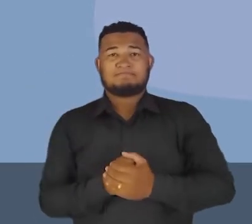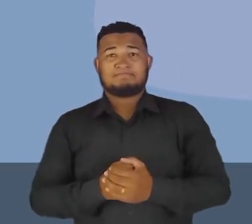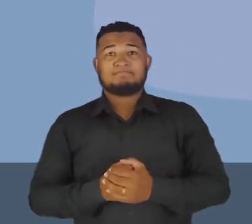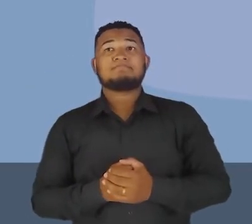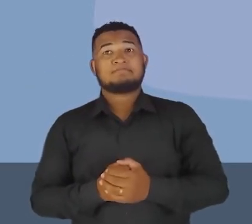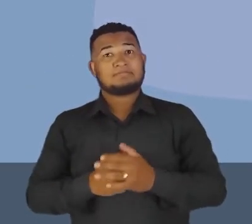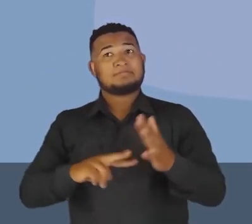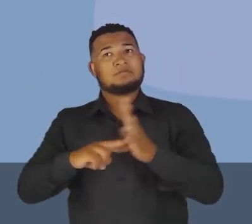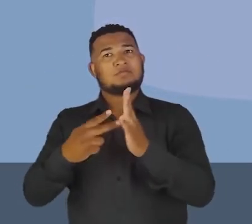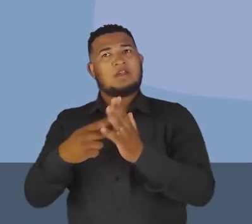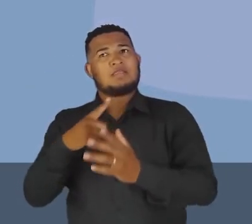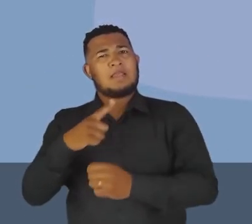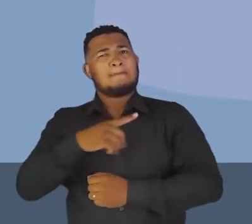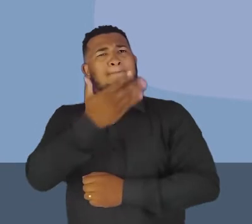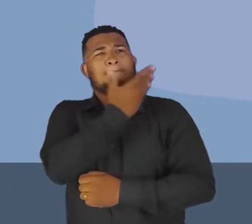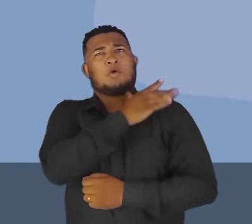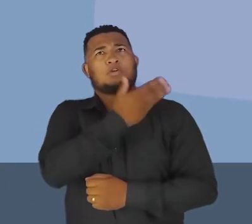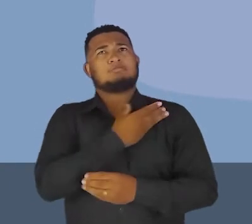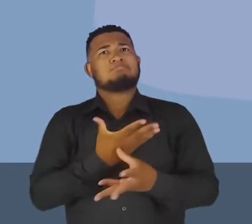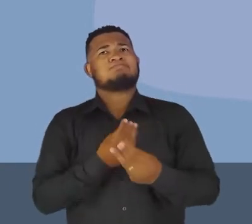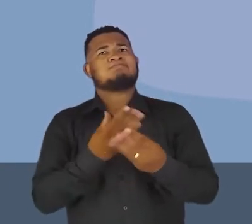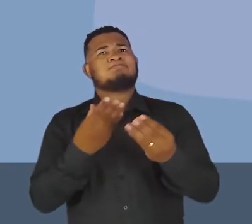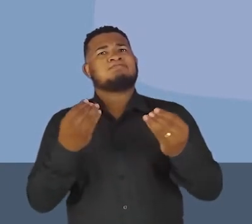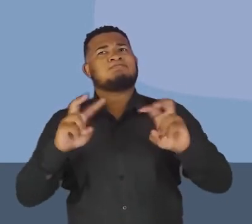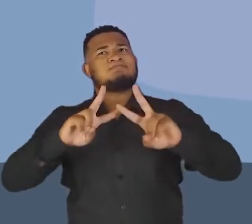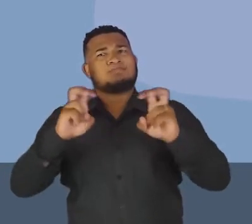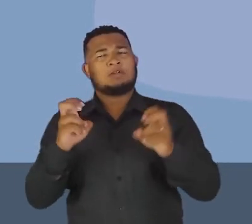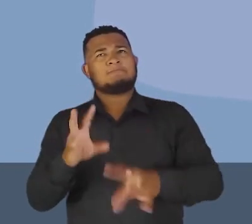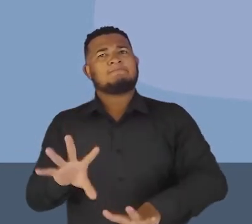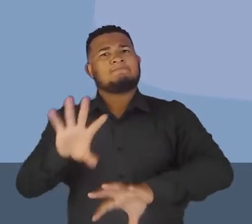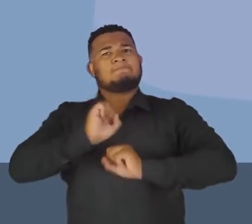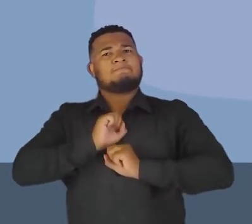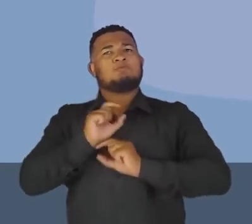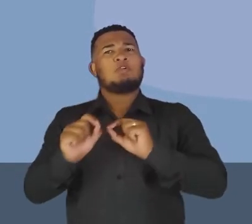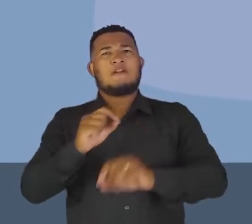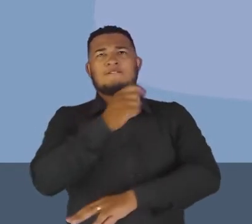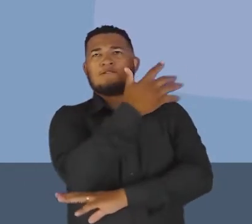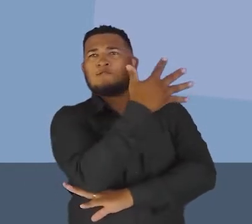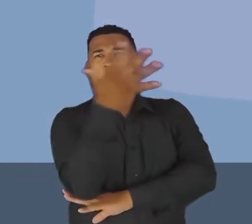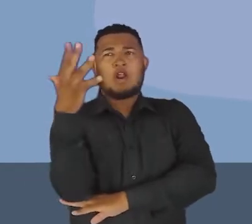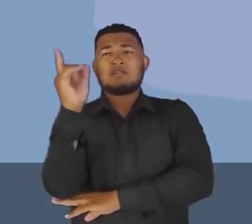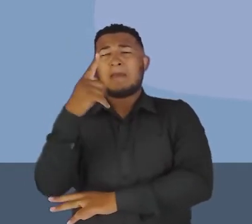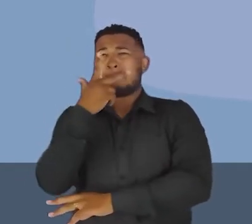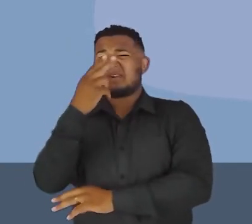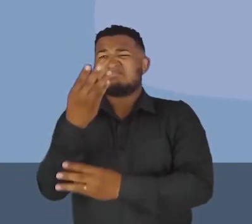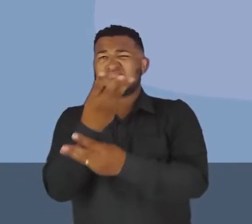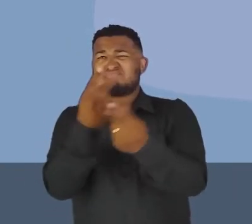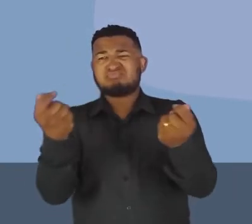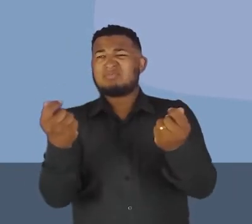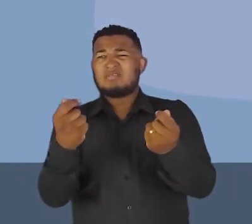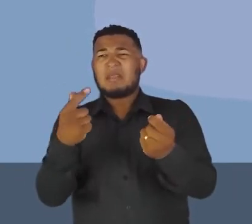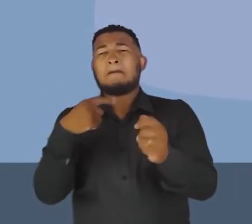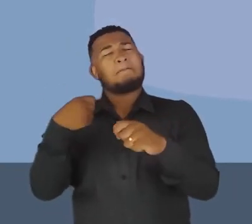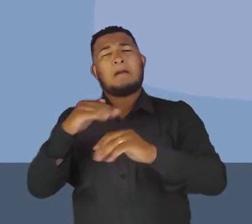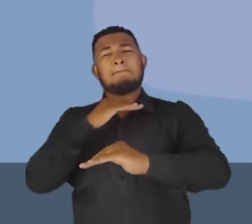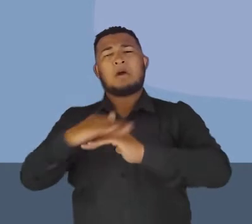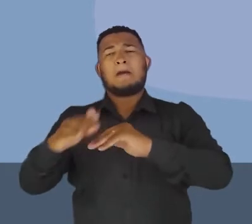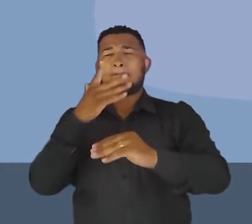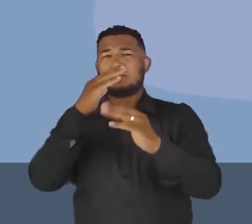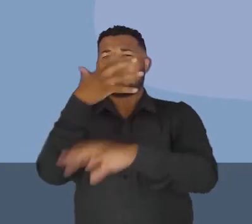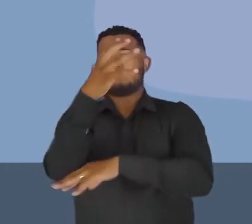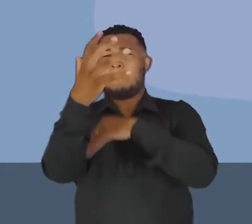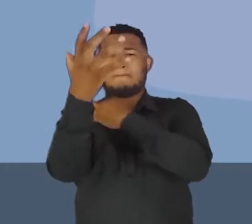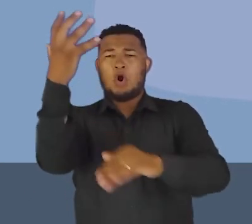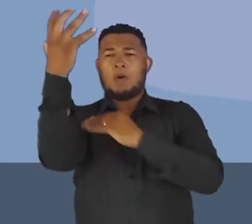herdou muitos preconceitos, né? Com a concepção muito frágil de que a floresta é mato e que deveria ser desmatada para dar passagem à